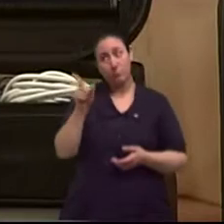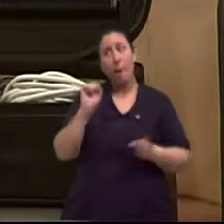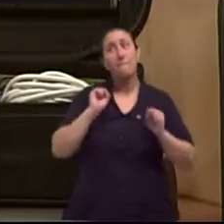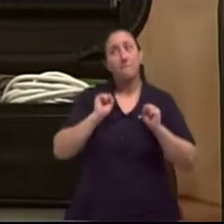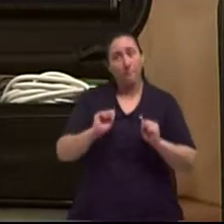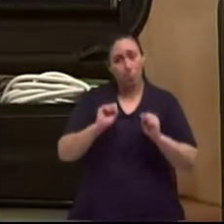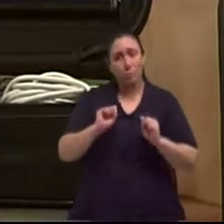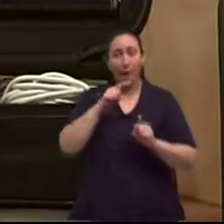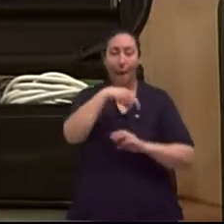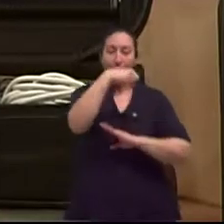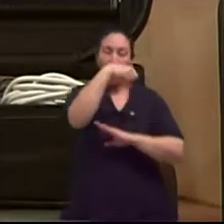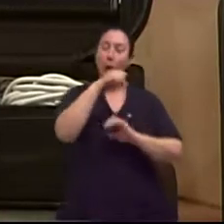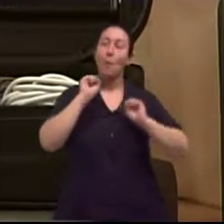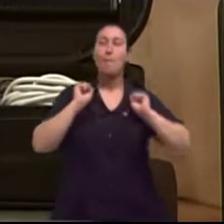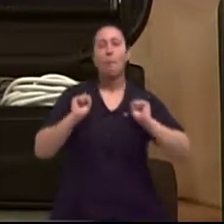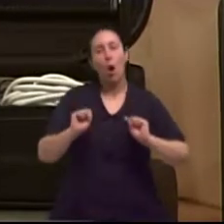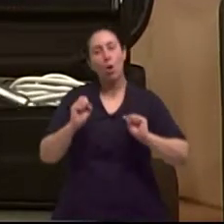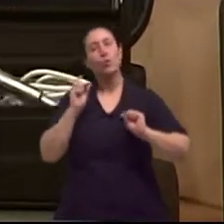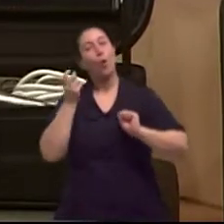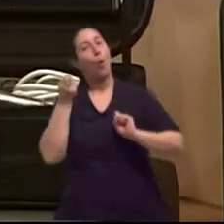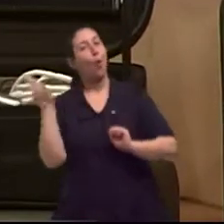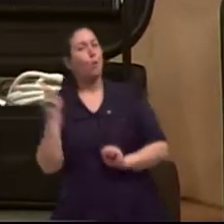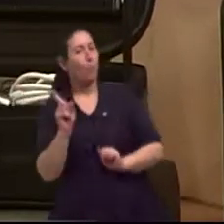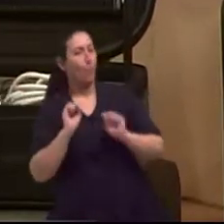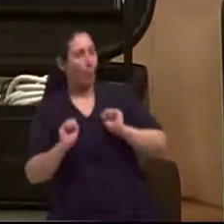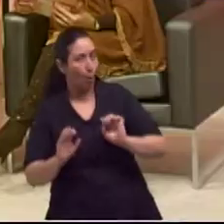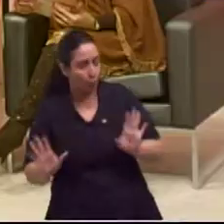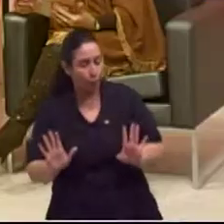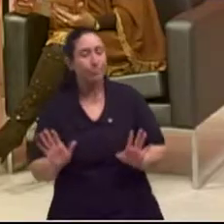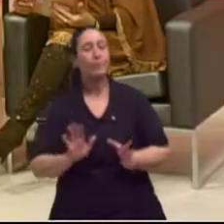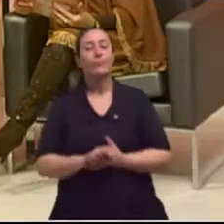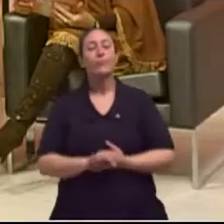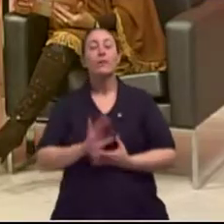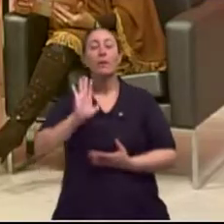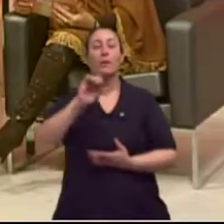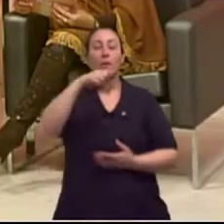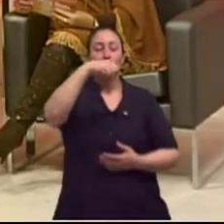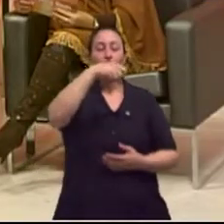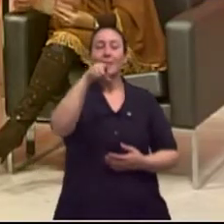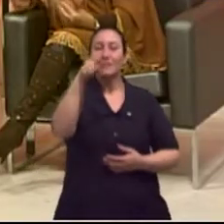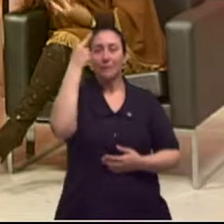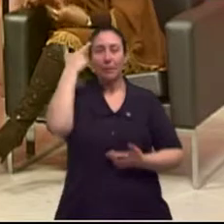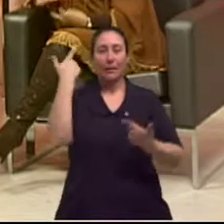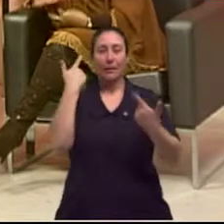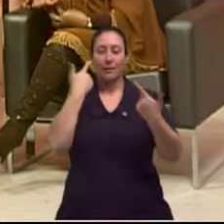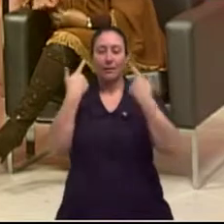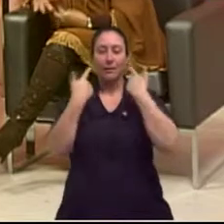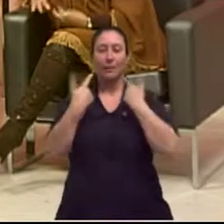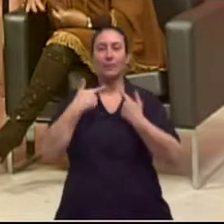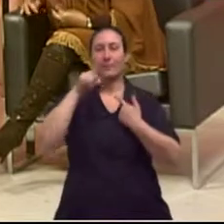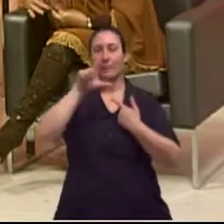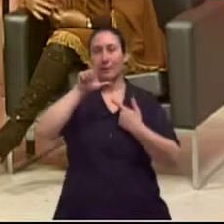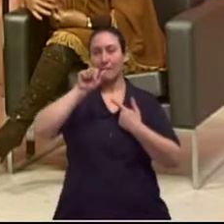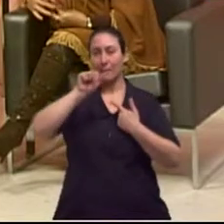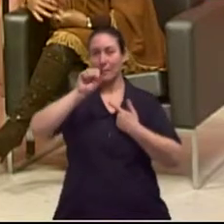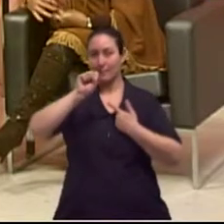pode não ser, tá? Então, assim, o laser, ele possibilita